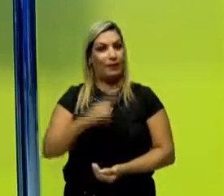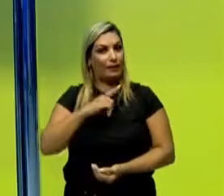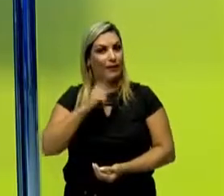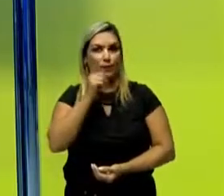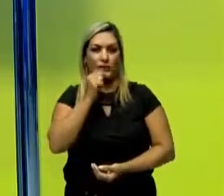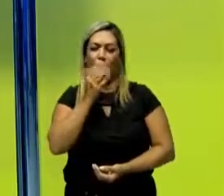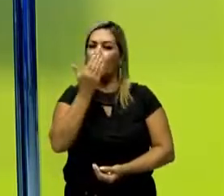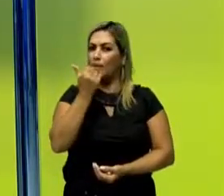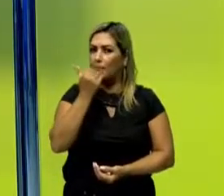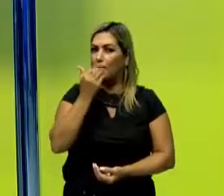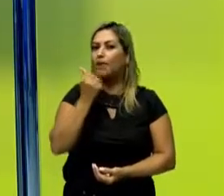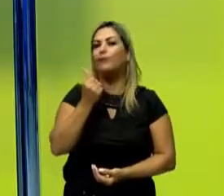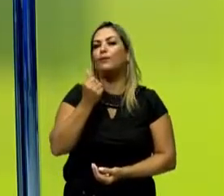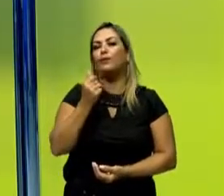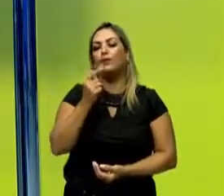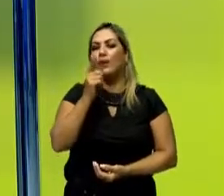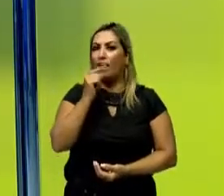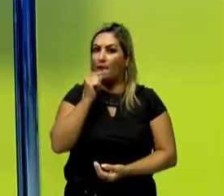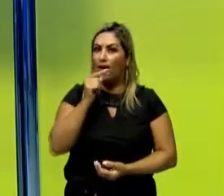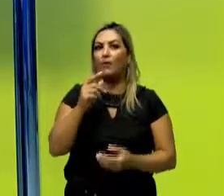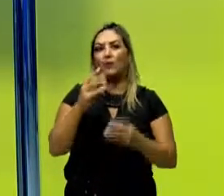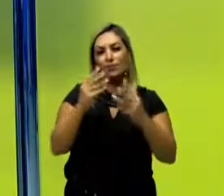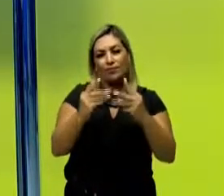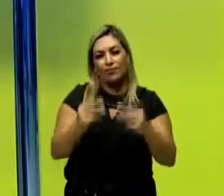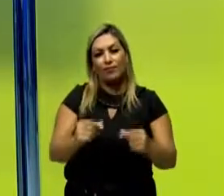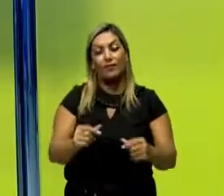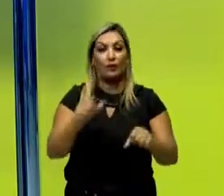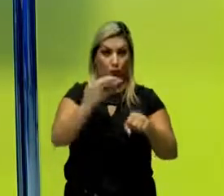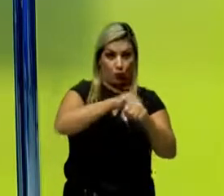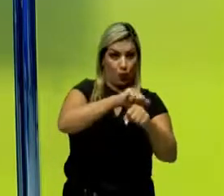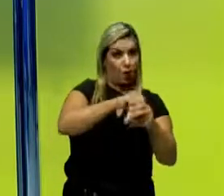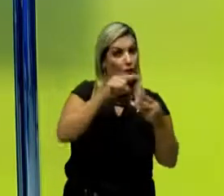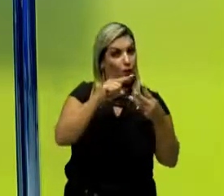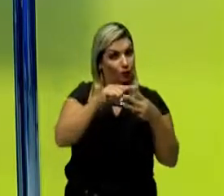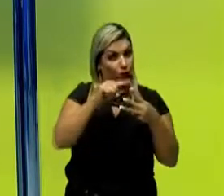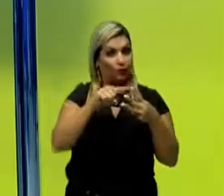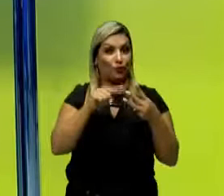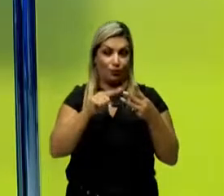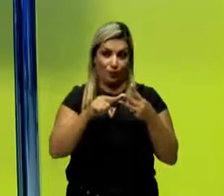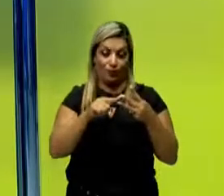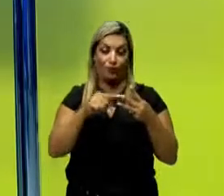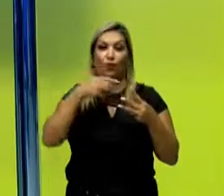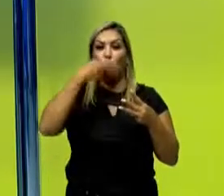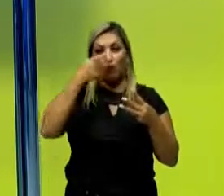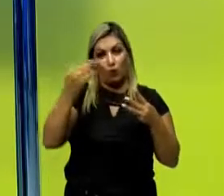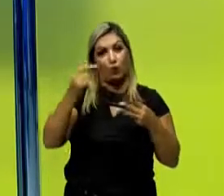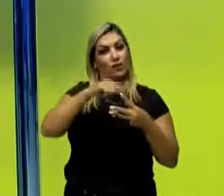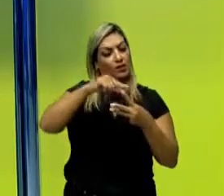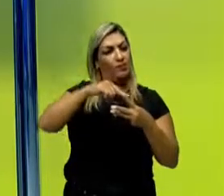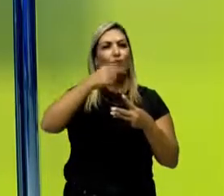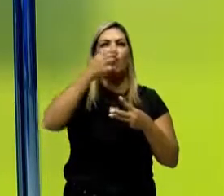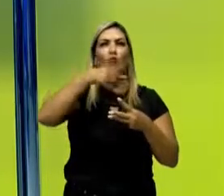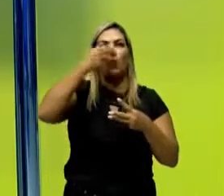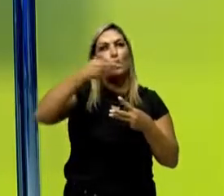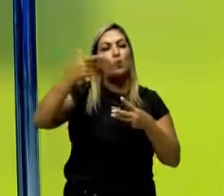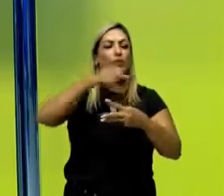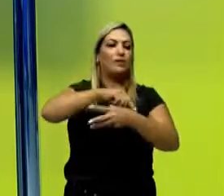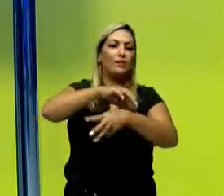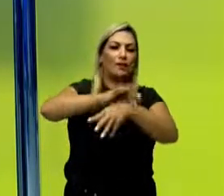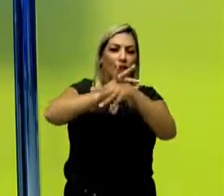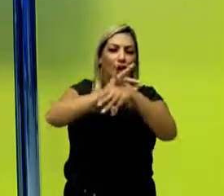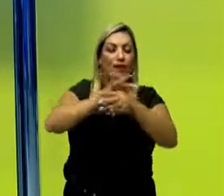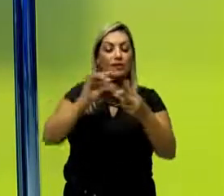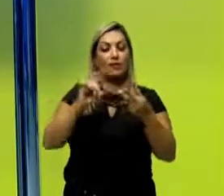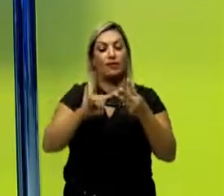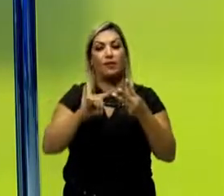meio de alimentos líquidos, alimentos sólidos. Eu exemplifiquei com frutas e carne. E água